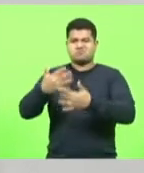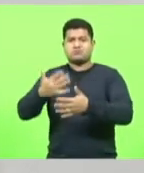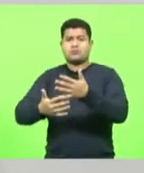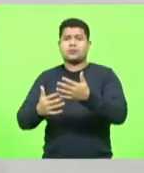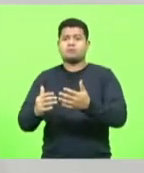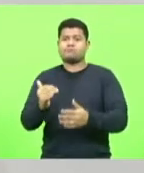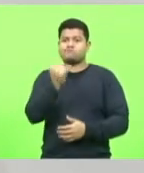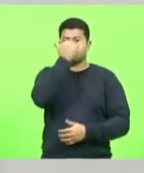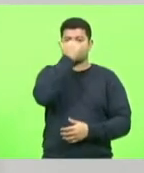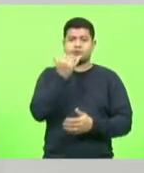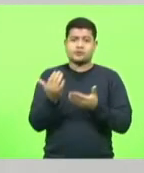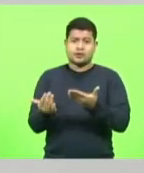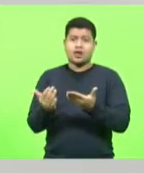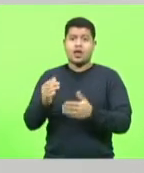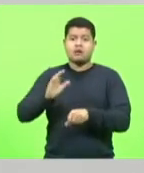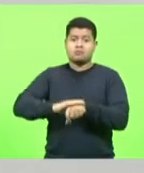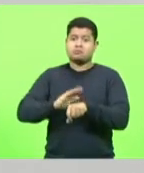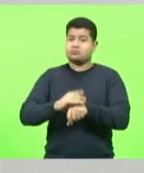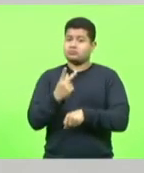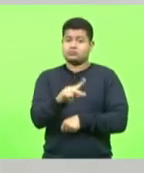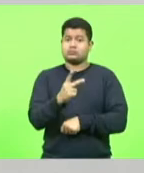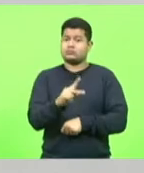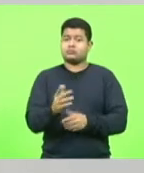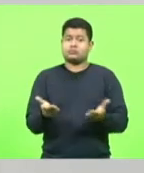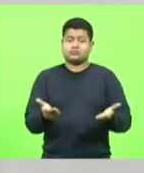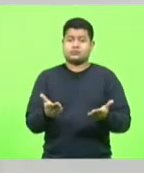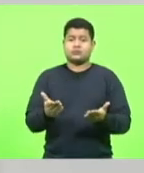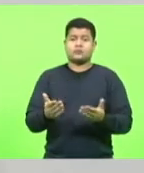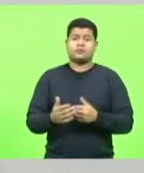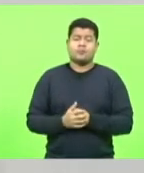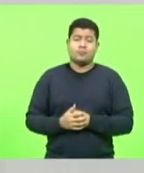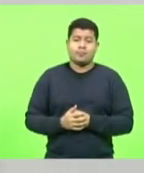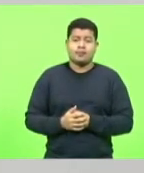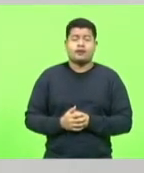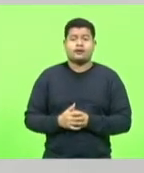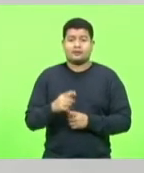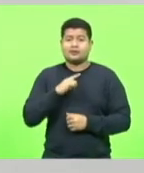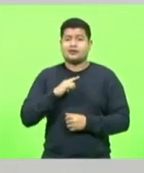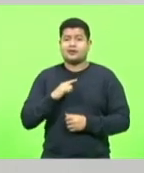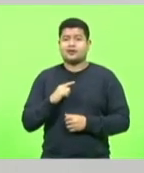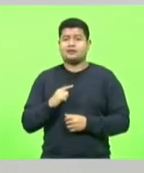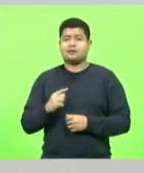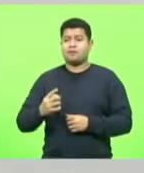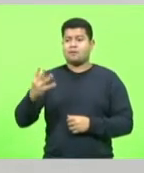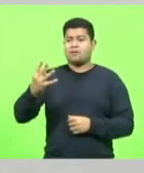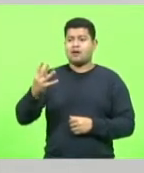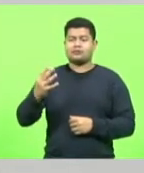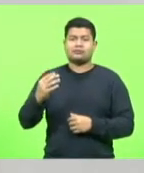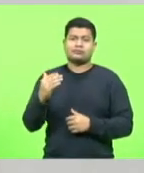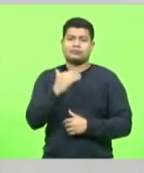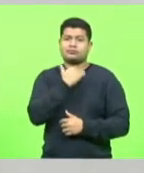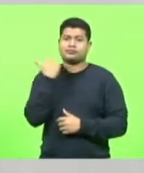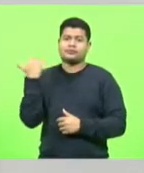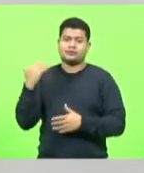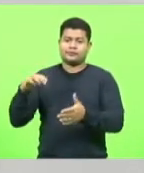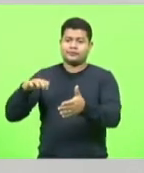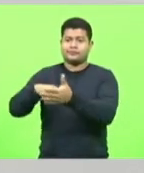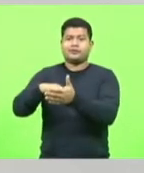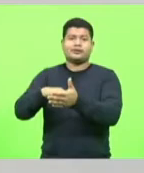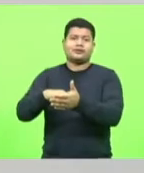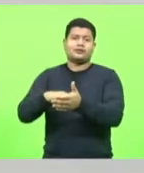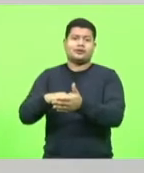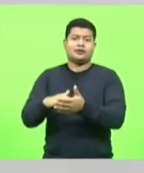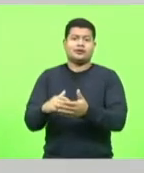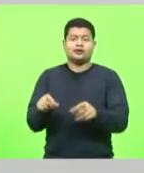mortes num acidente e mais uma morte em outro acidente. E, na verdade, a população que não